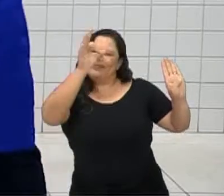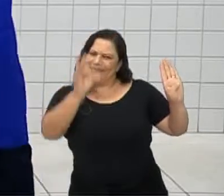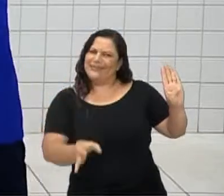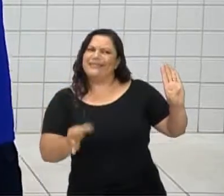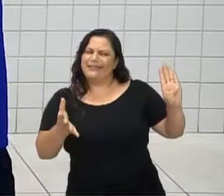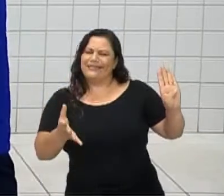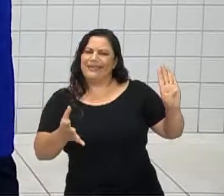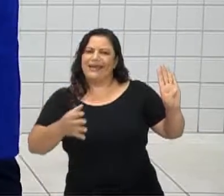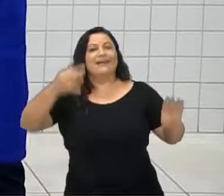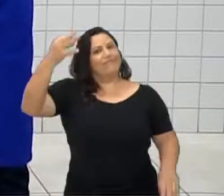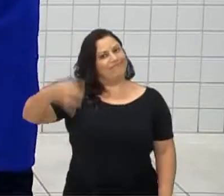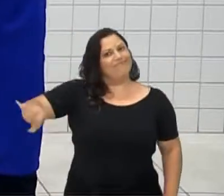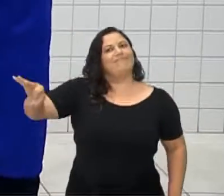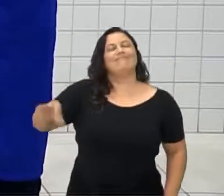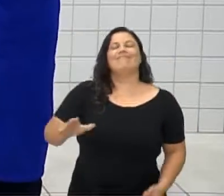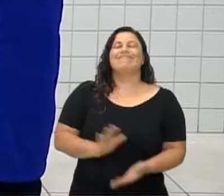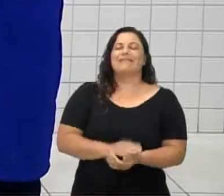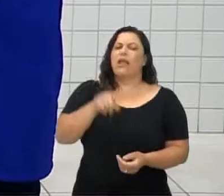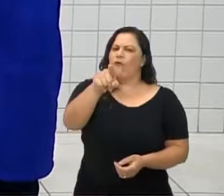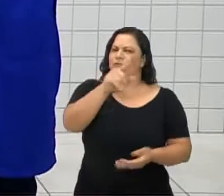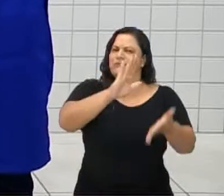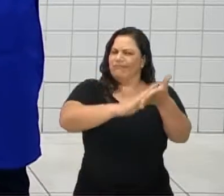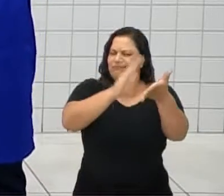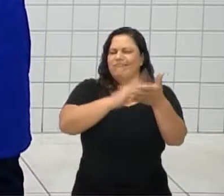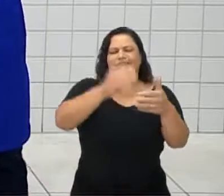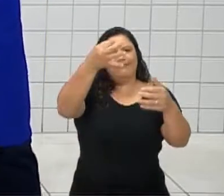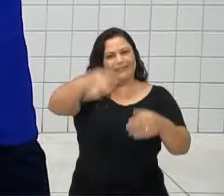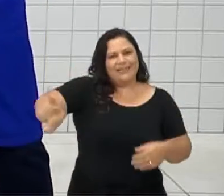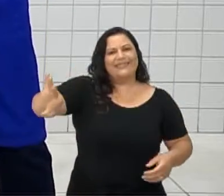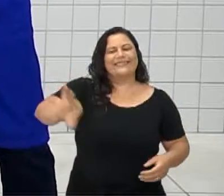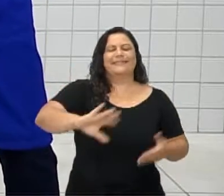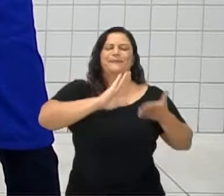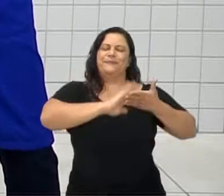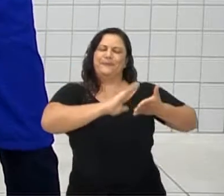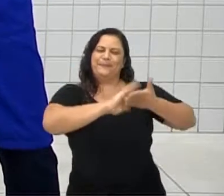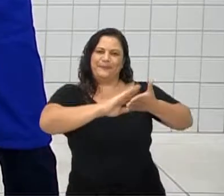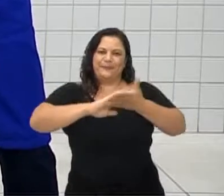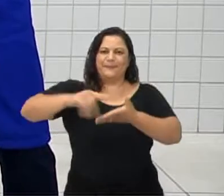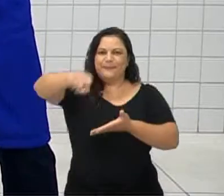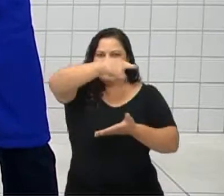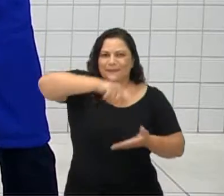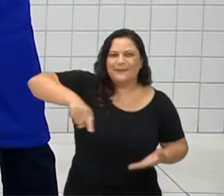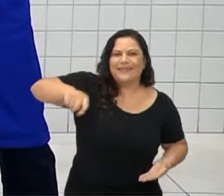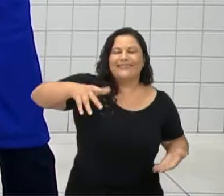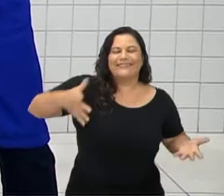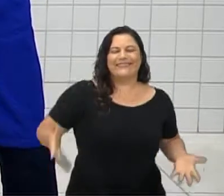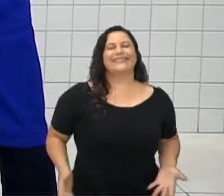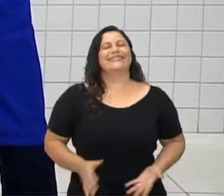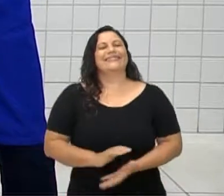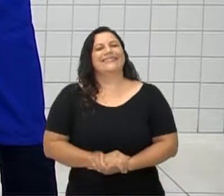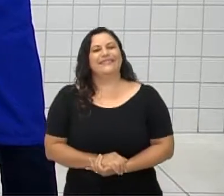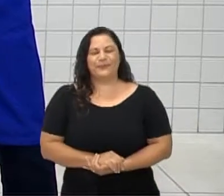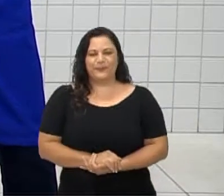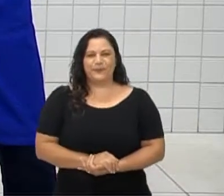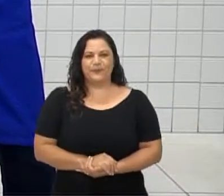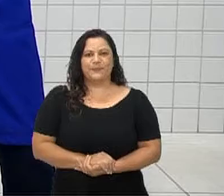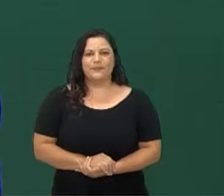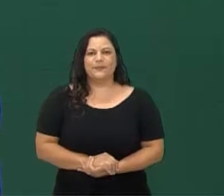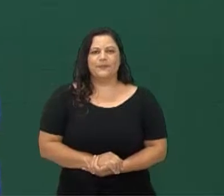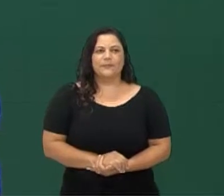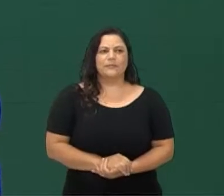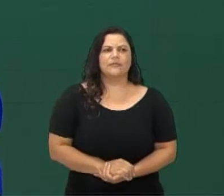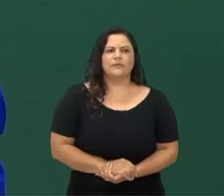pessoal. Mais uma vez, vocês acertaram. Parabéns para todos vocês. Tá bom? Olha só,